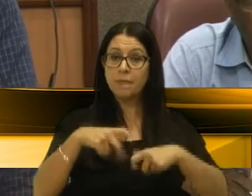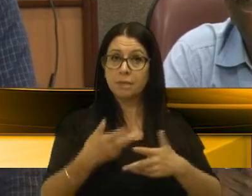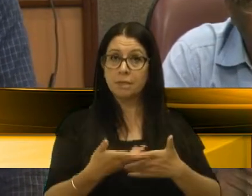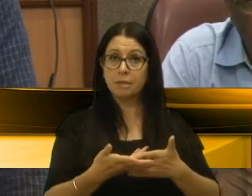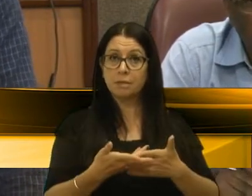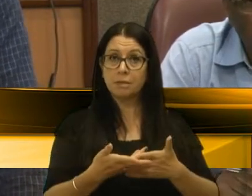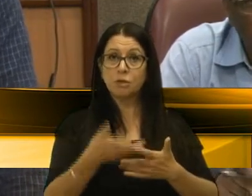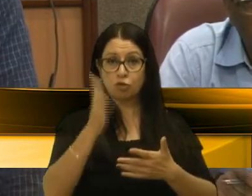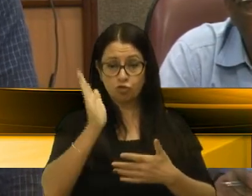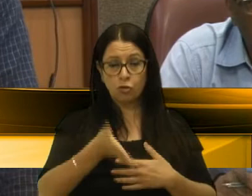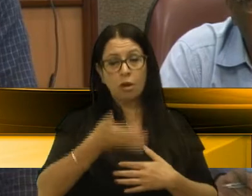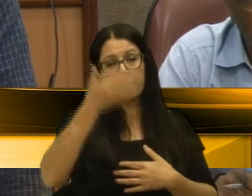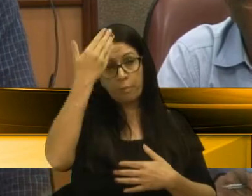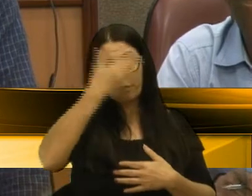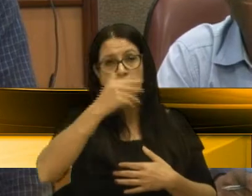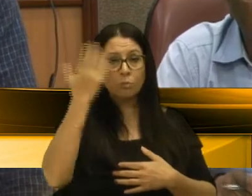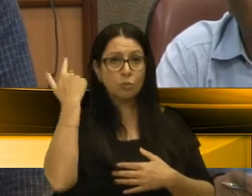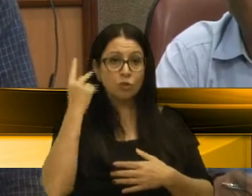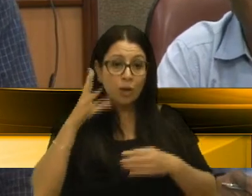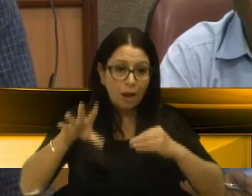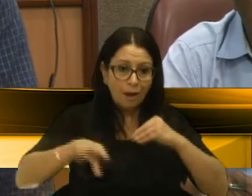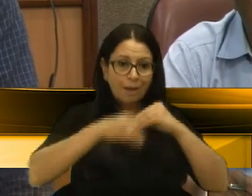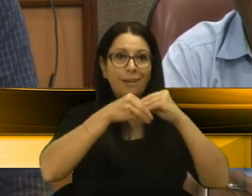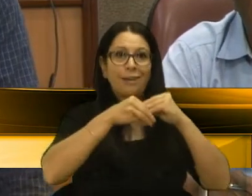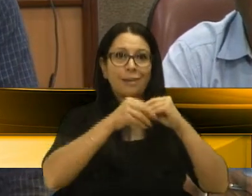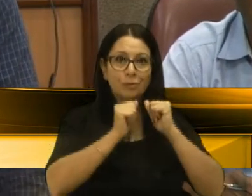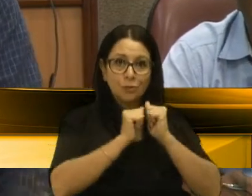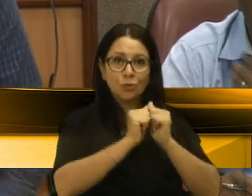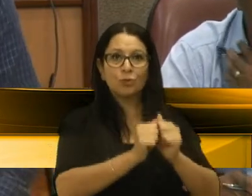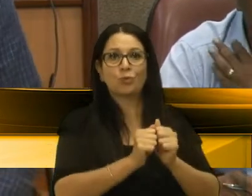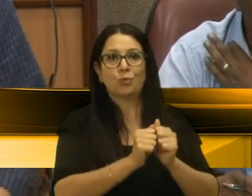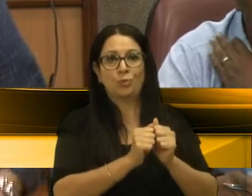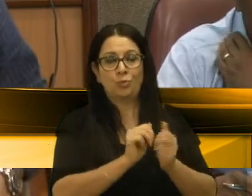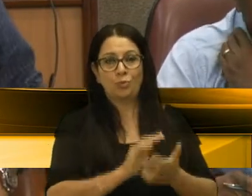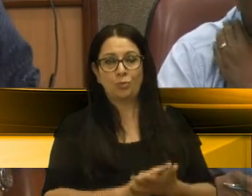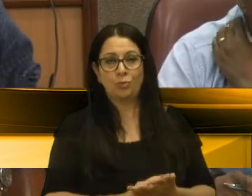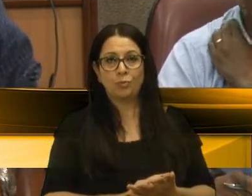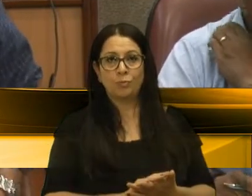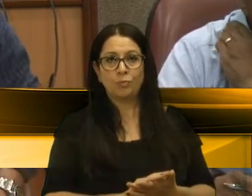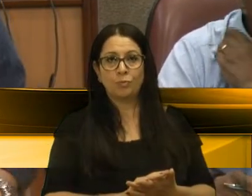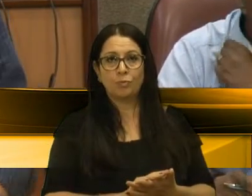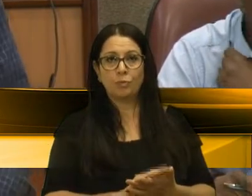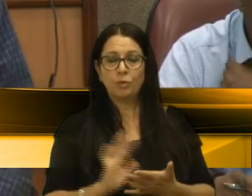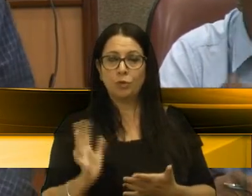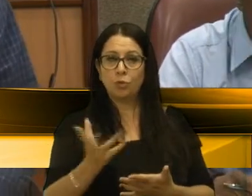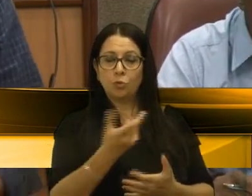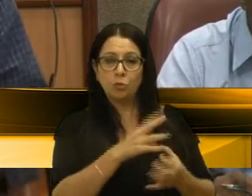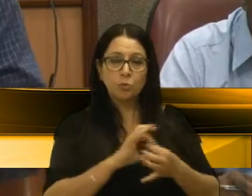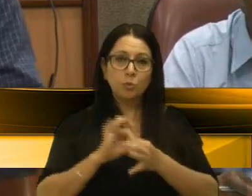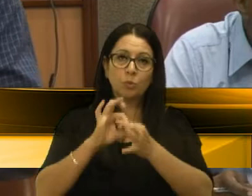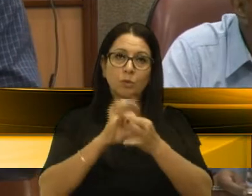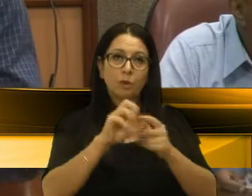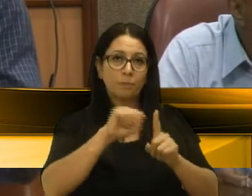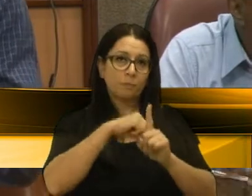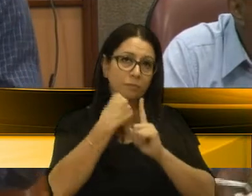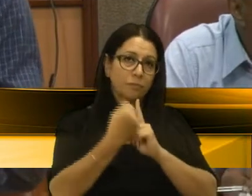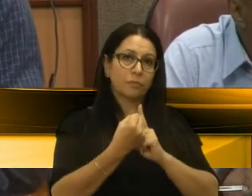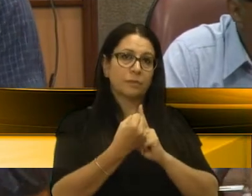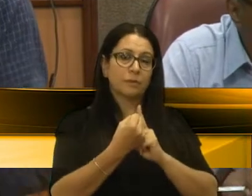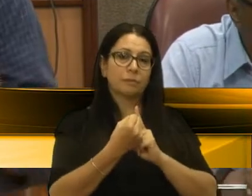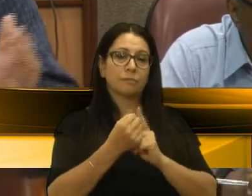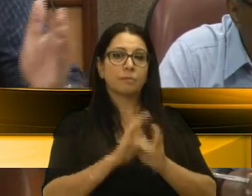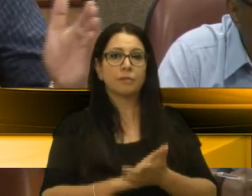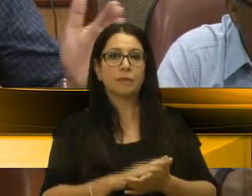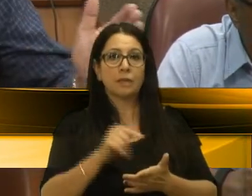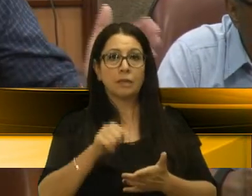já provamos isso, de agregarmos junto as forças da sociedade, sejam elas capitaneadas